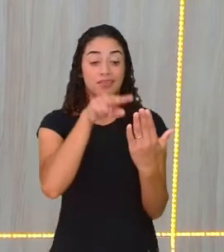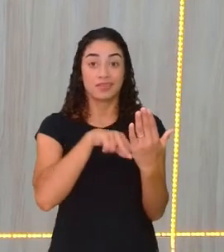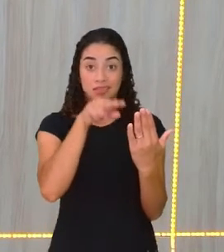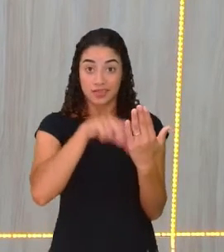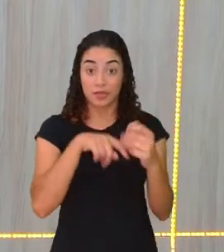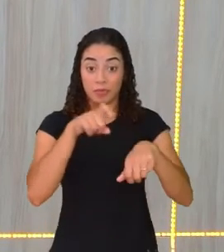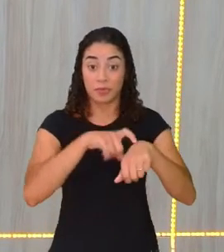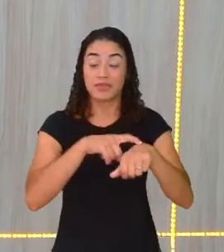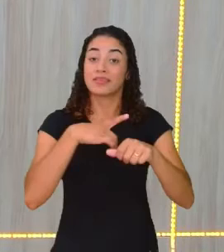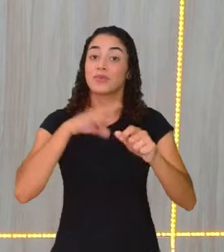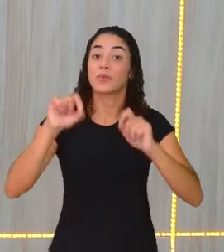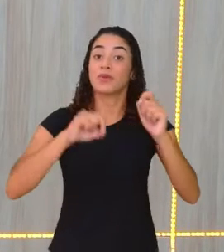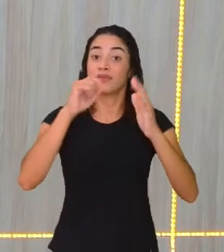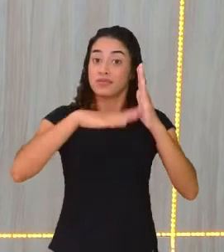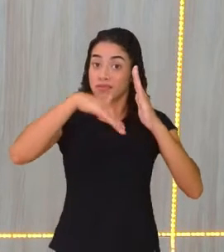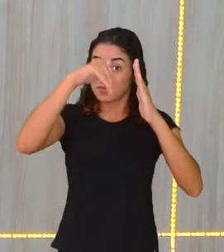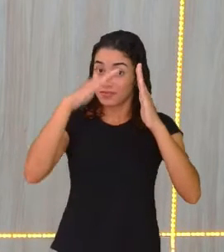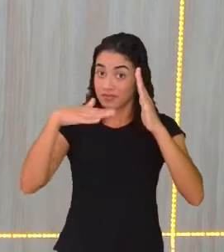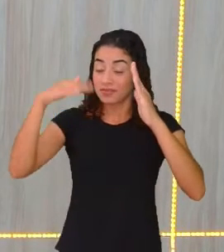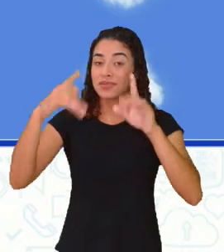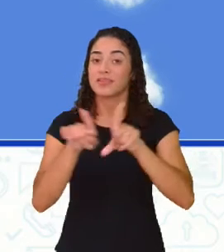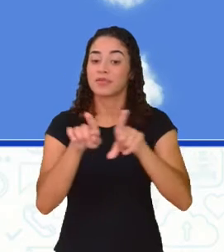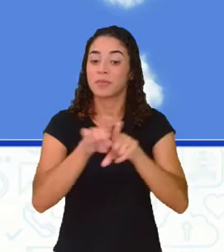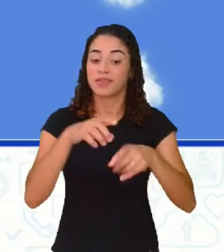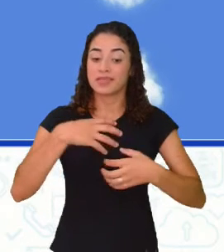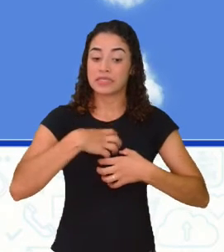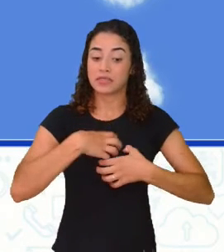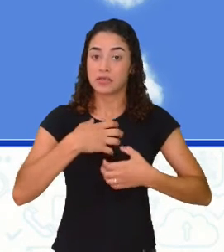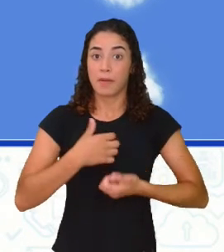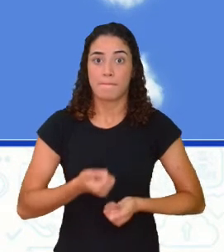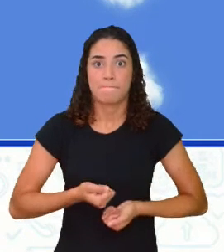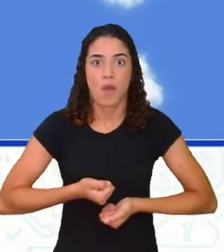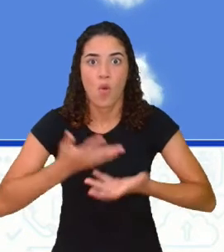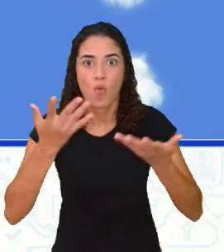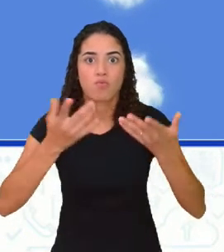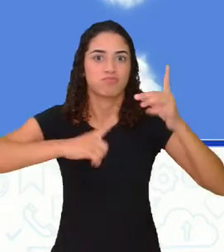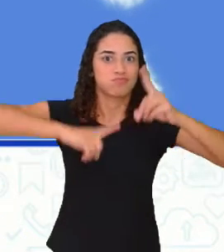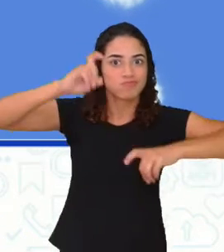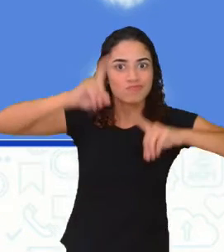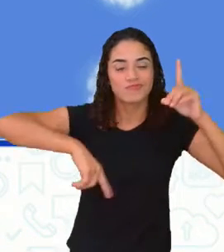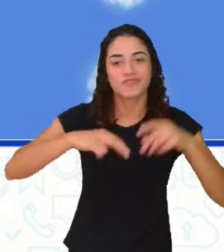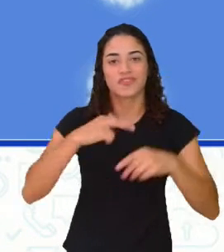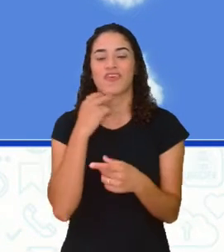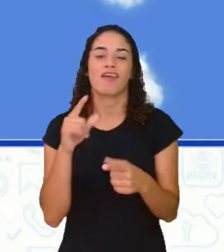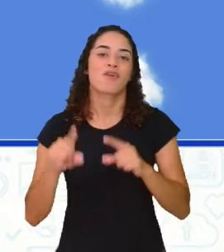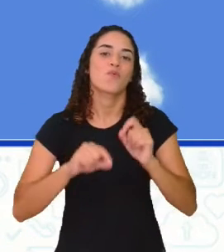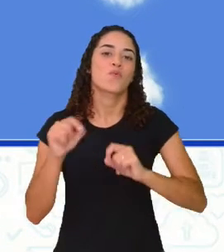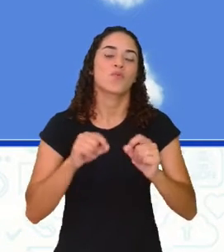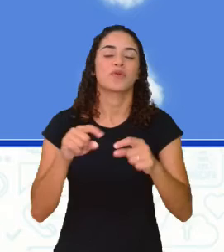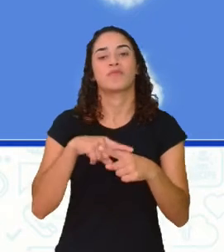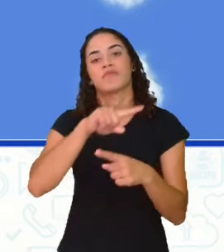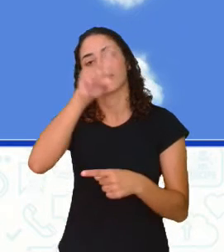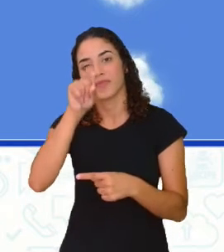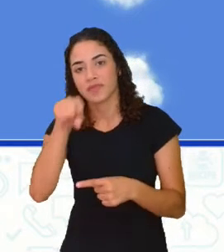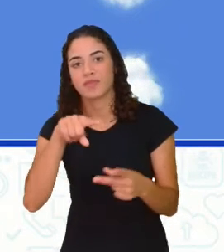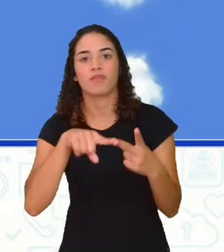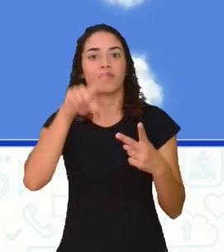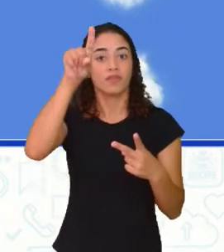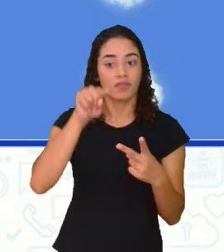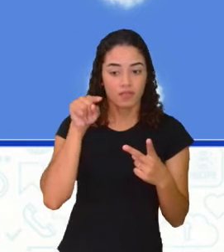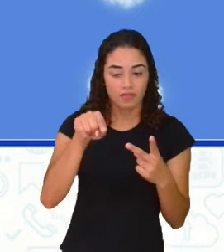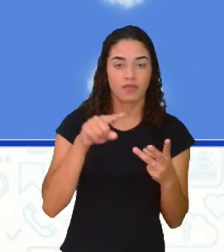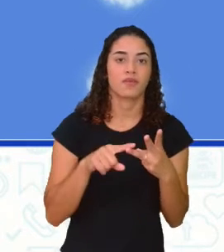específicas e de sentidos expressivos na fala são a interrogação, a exclamação,